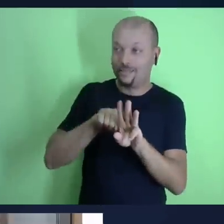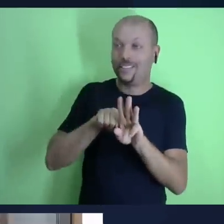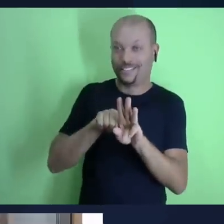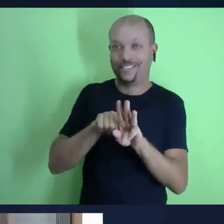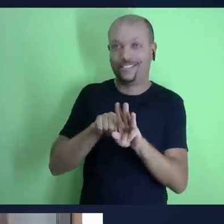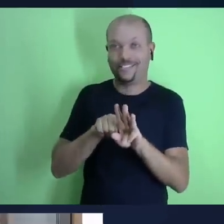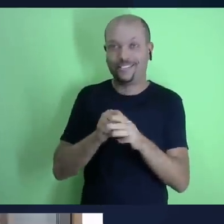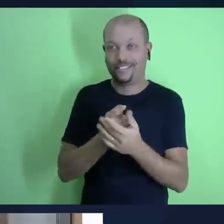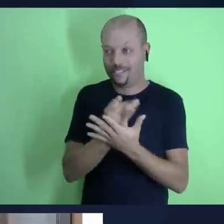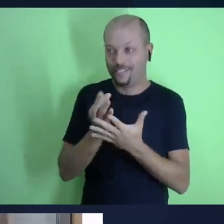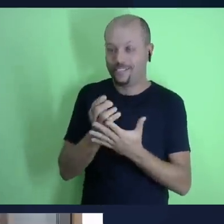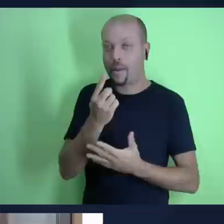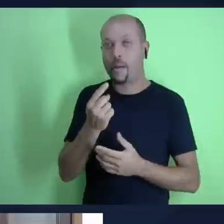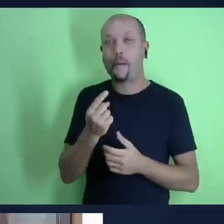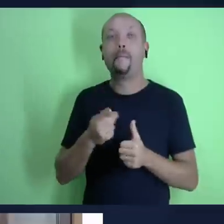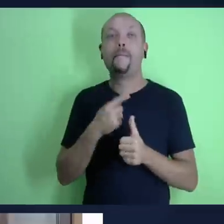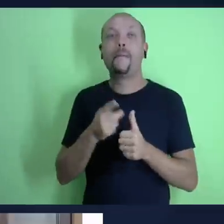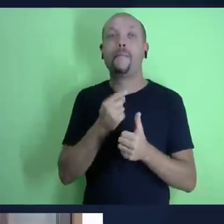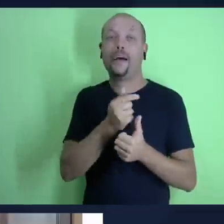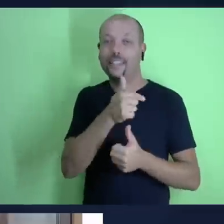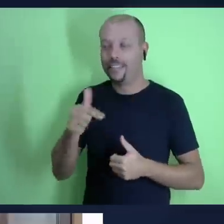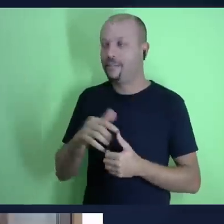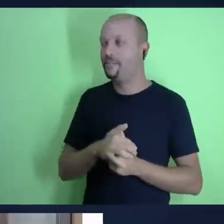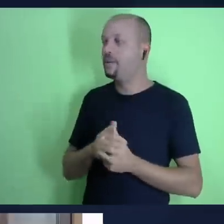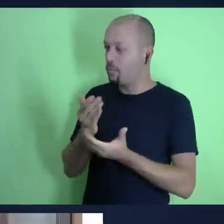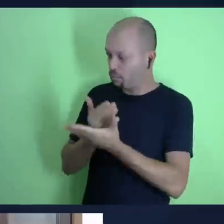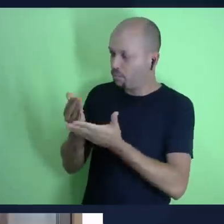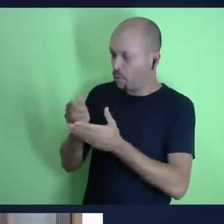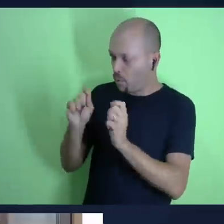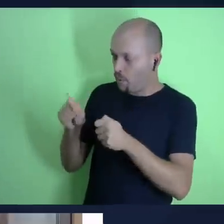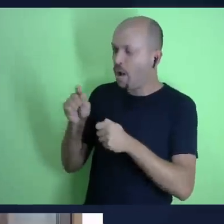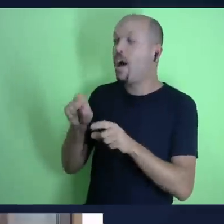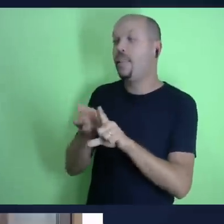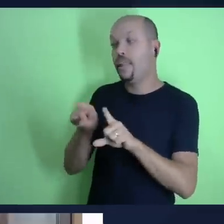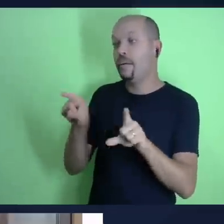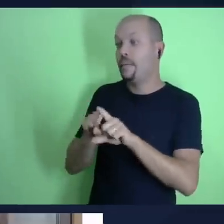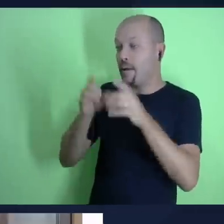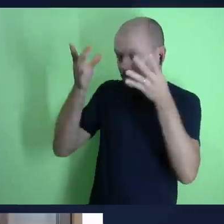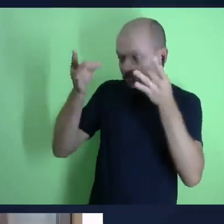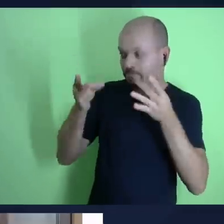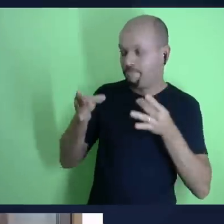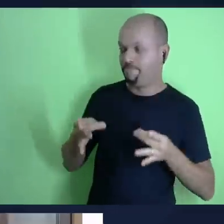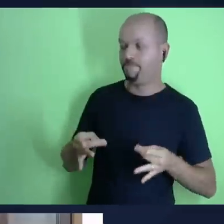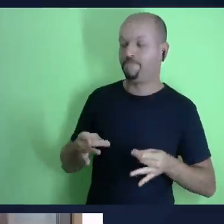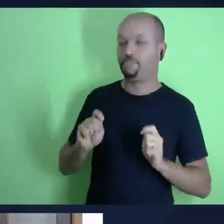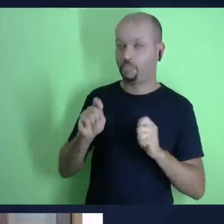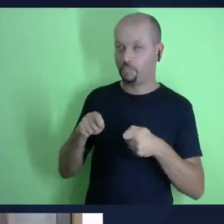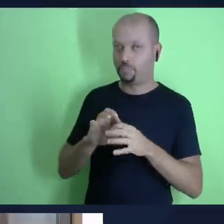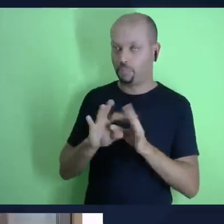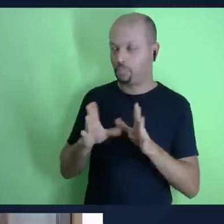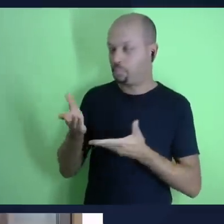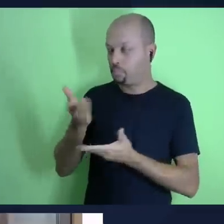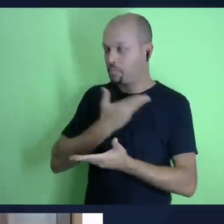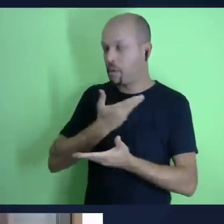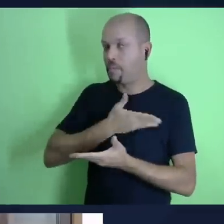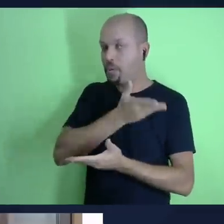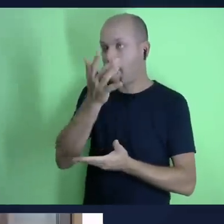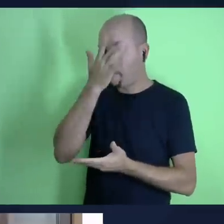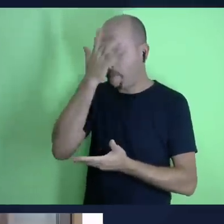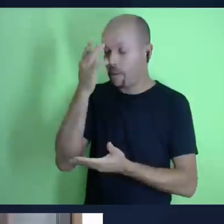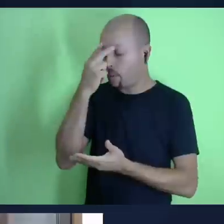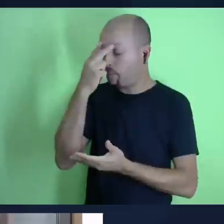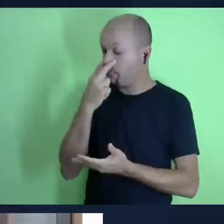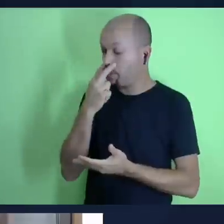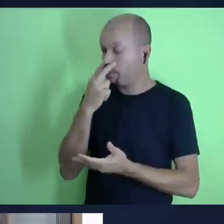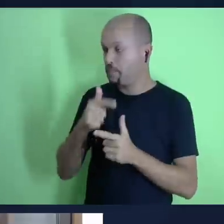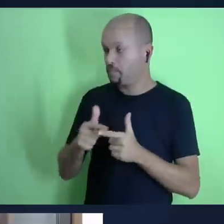abrir este trimestre não é nesta primeira semana as suas palavras iniciais e claro a sua autodescrição